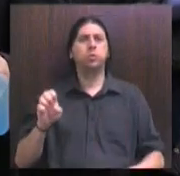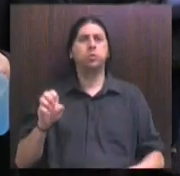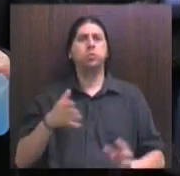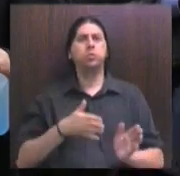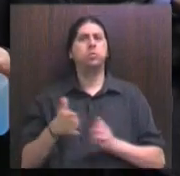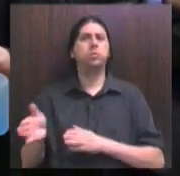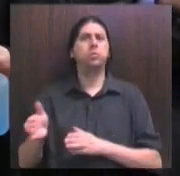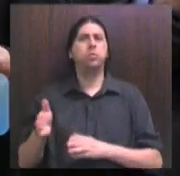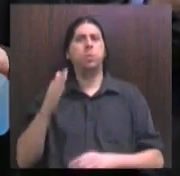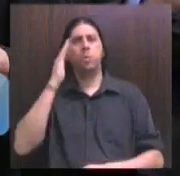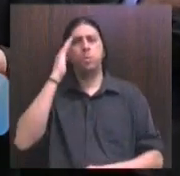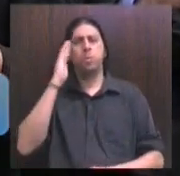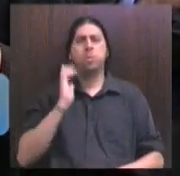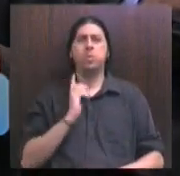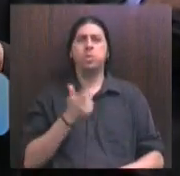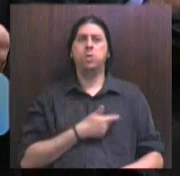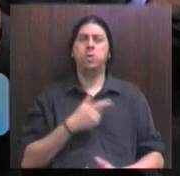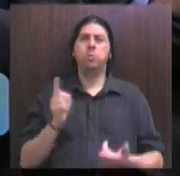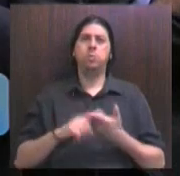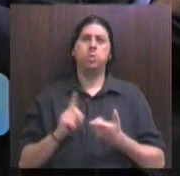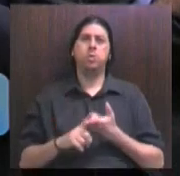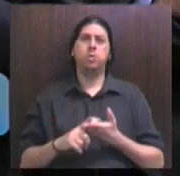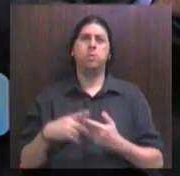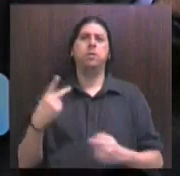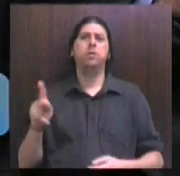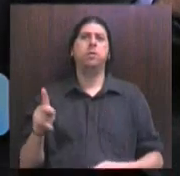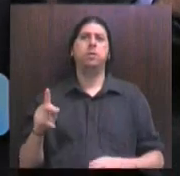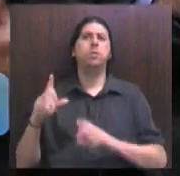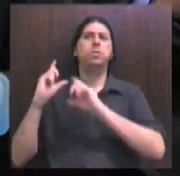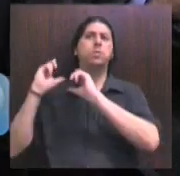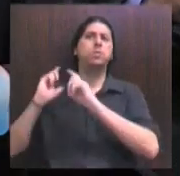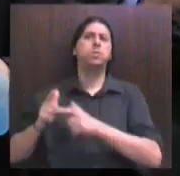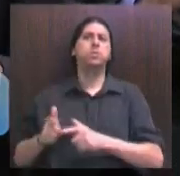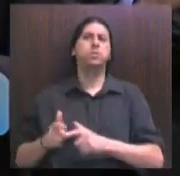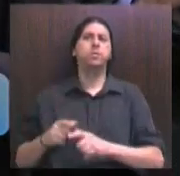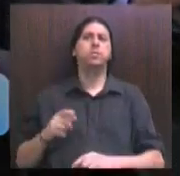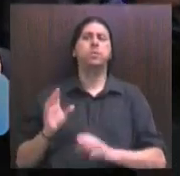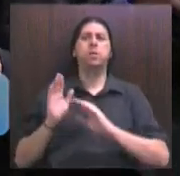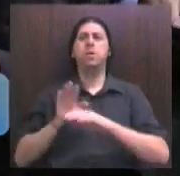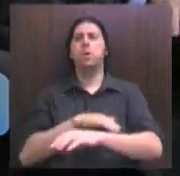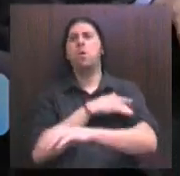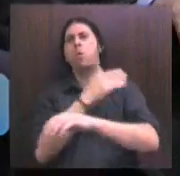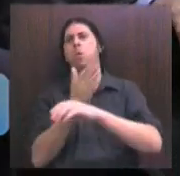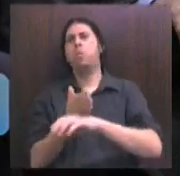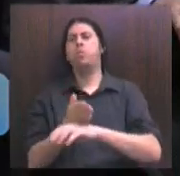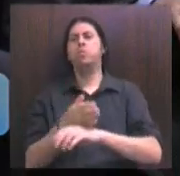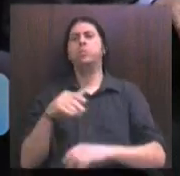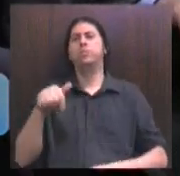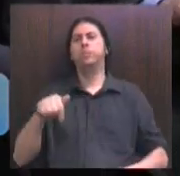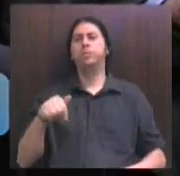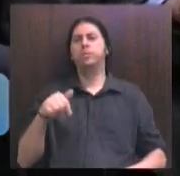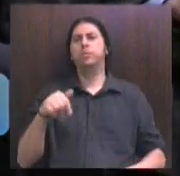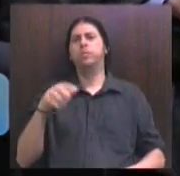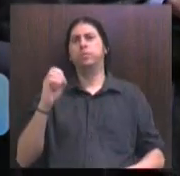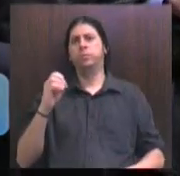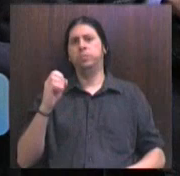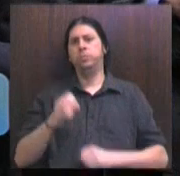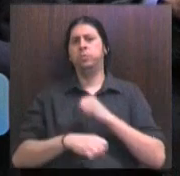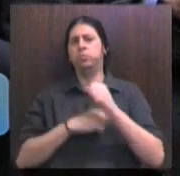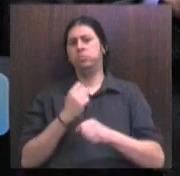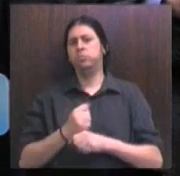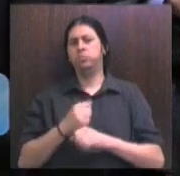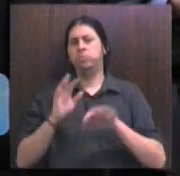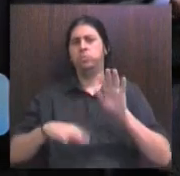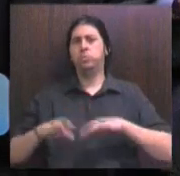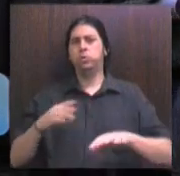compreendemos o porquê desta trajetória ao longo de mais de sete décadas de